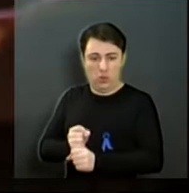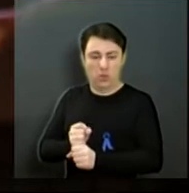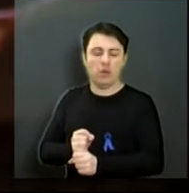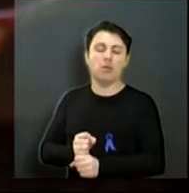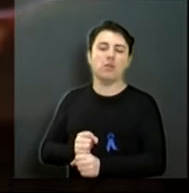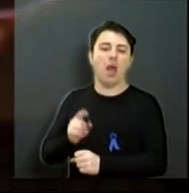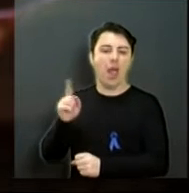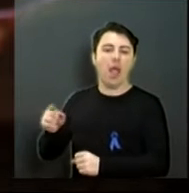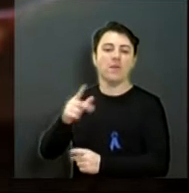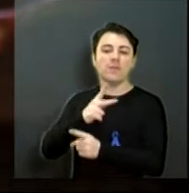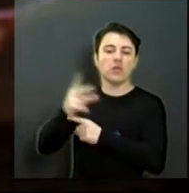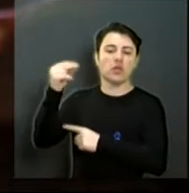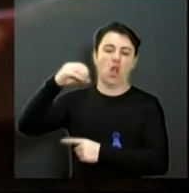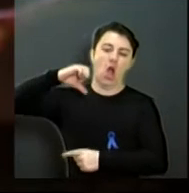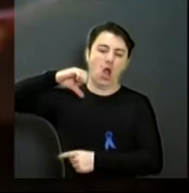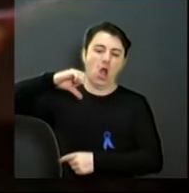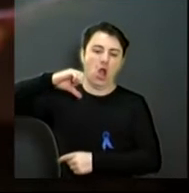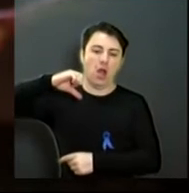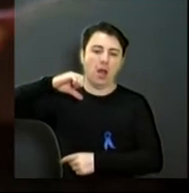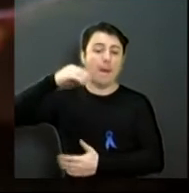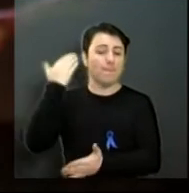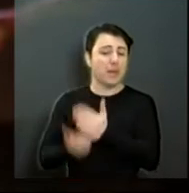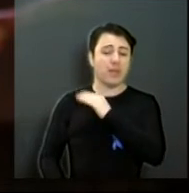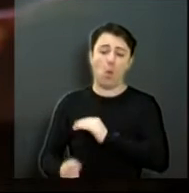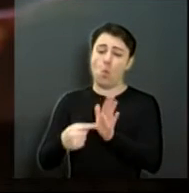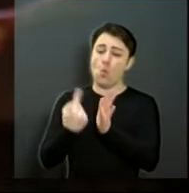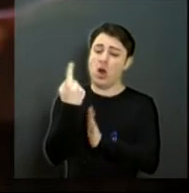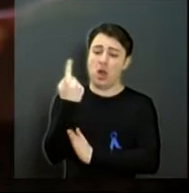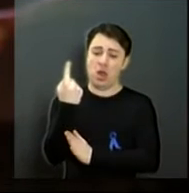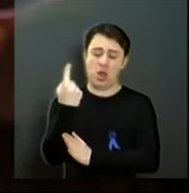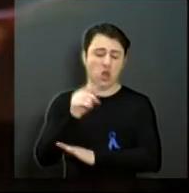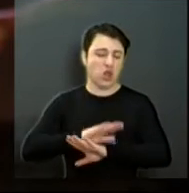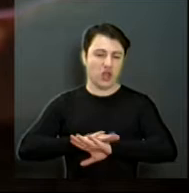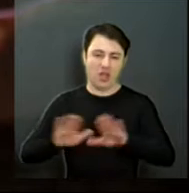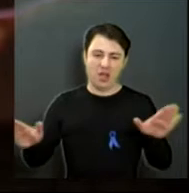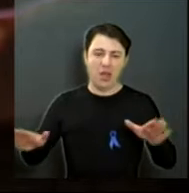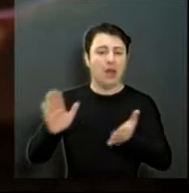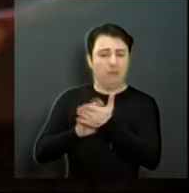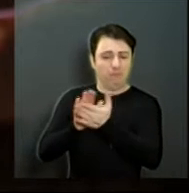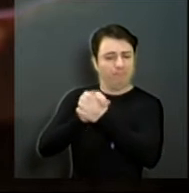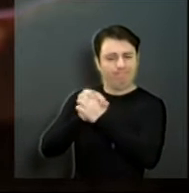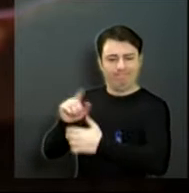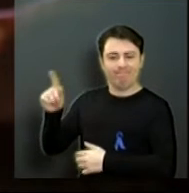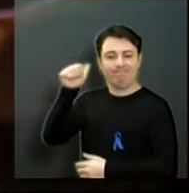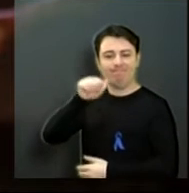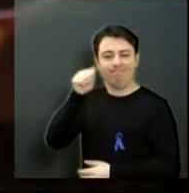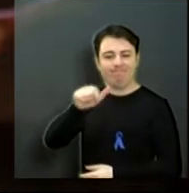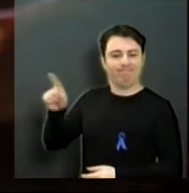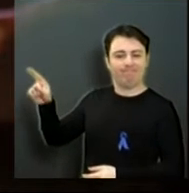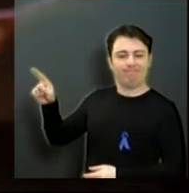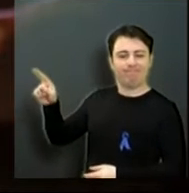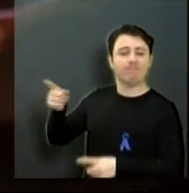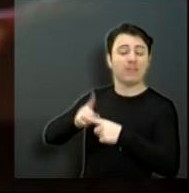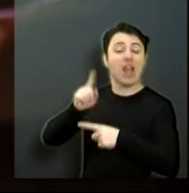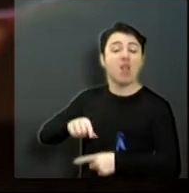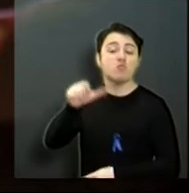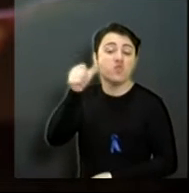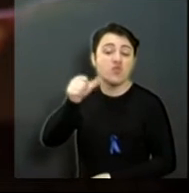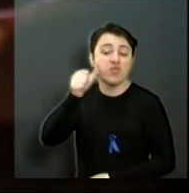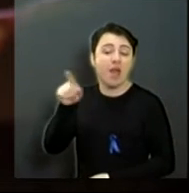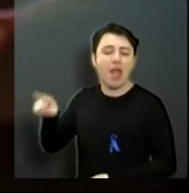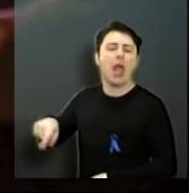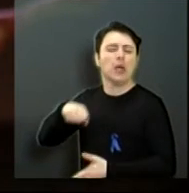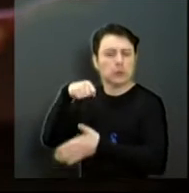nocaute, também apenas uma derrota e também por definição. Então, parabenizar essa Araraquarense, dizer que é mais uma mulher de